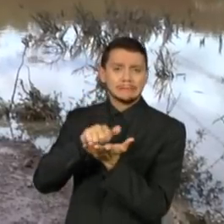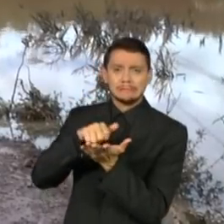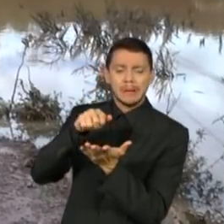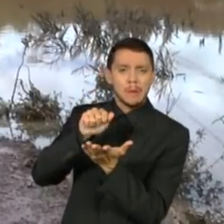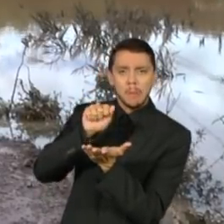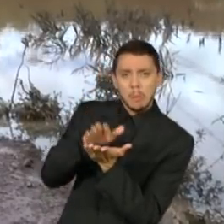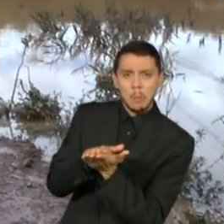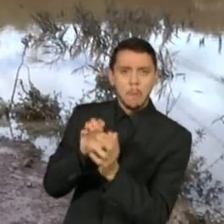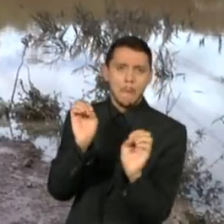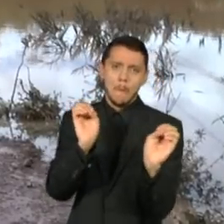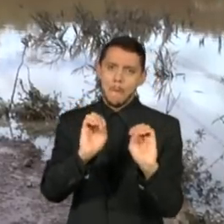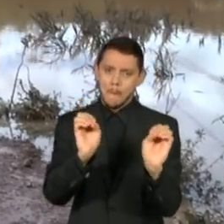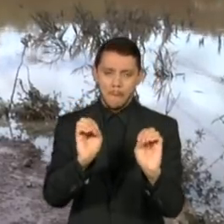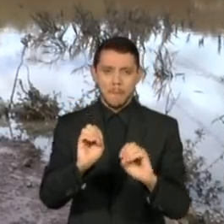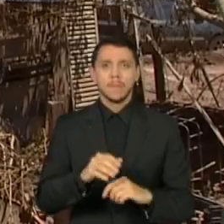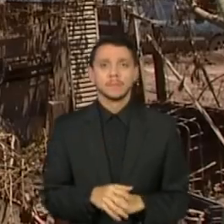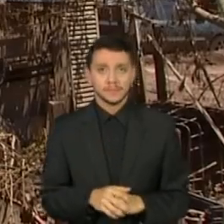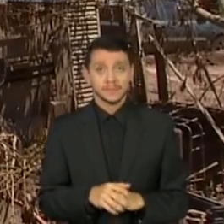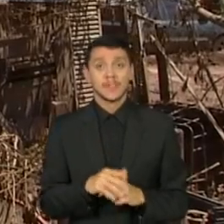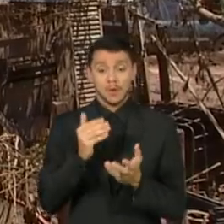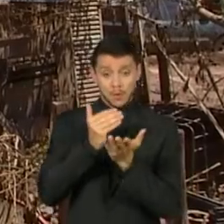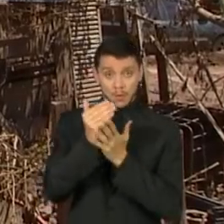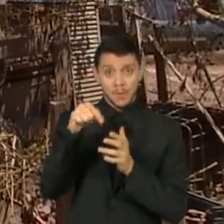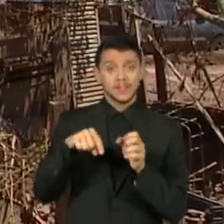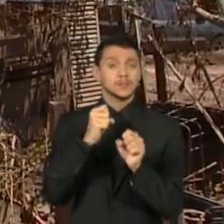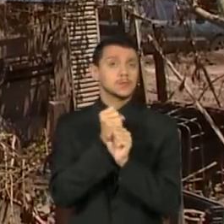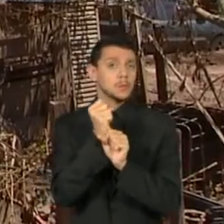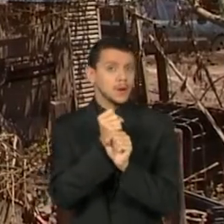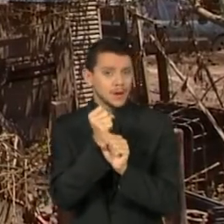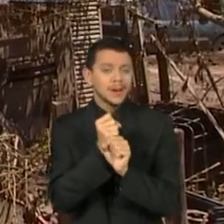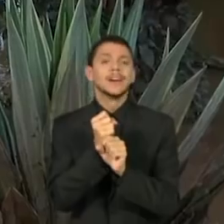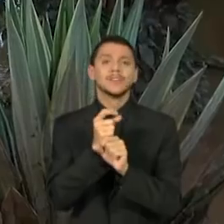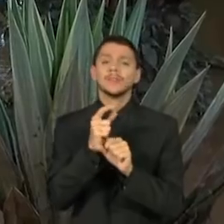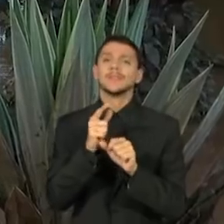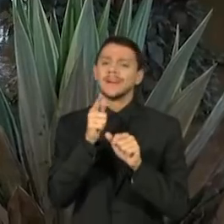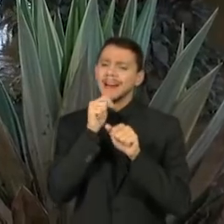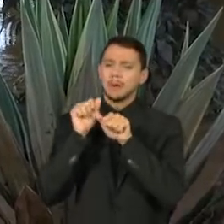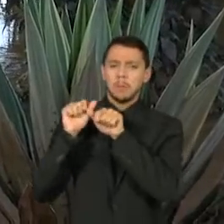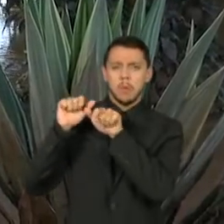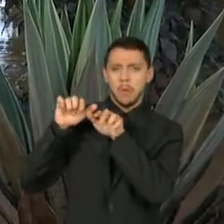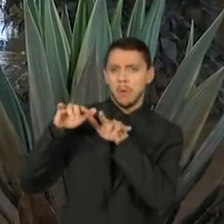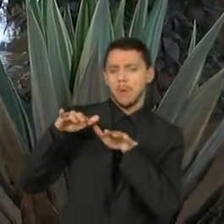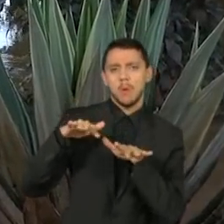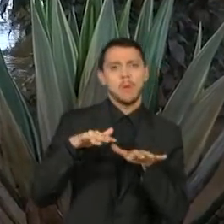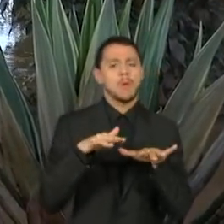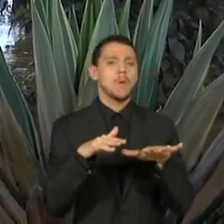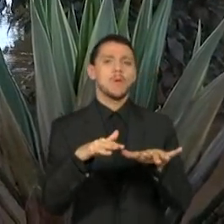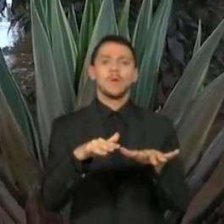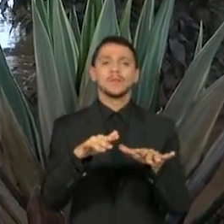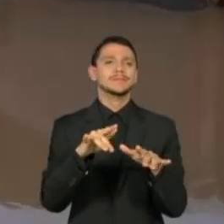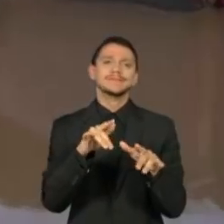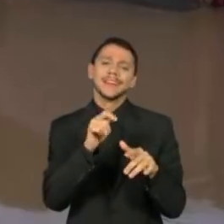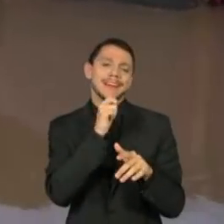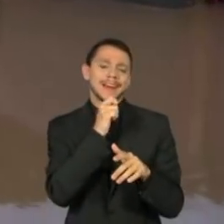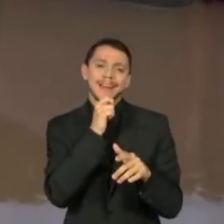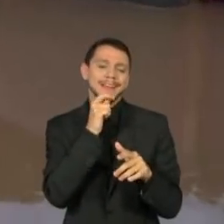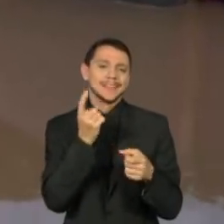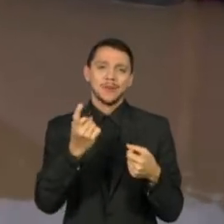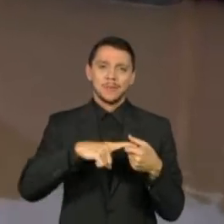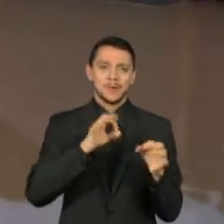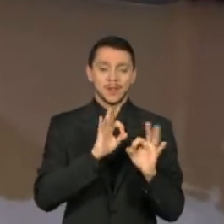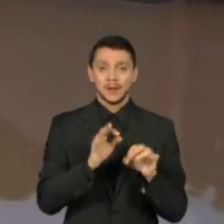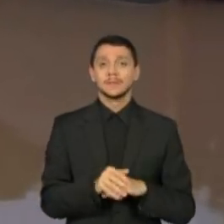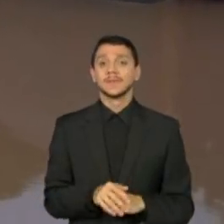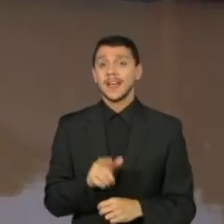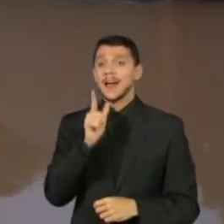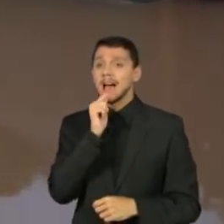ano, enchentes tomaram o que sequer estava recuperado. Junto com a água e a lama do rio